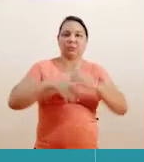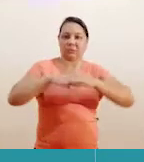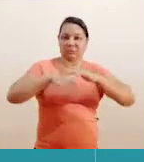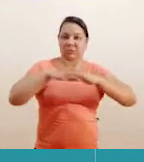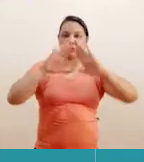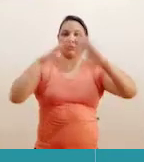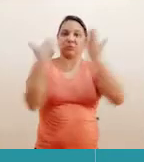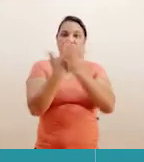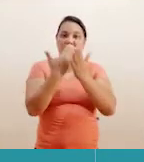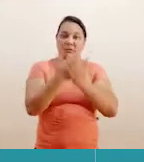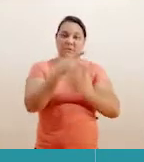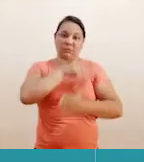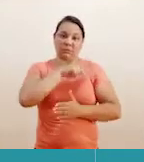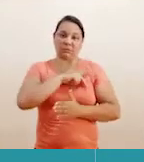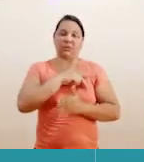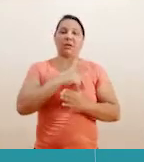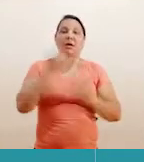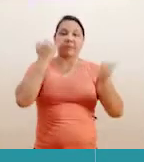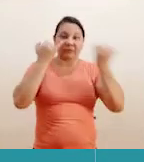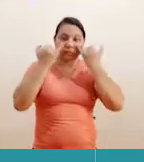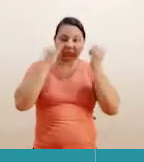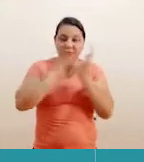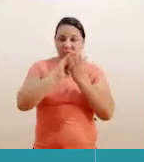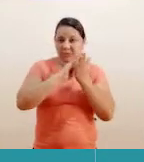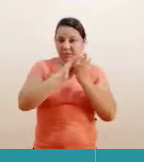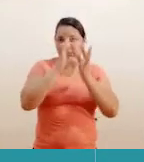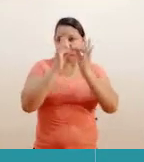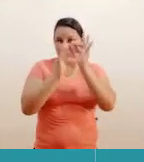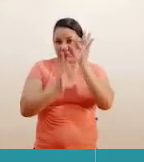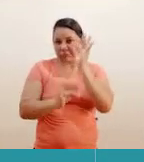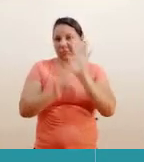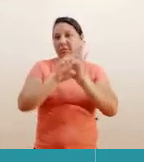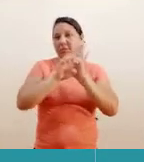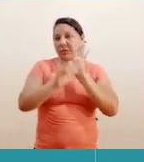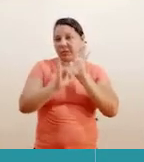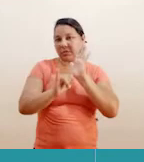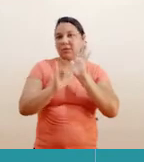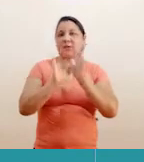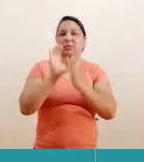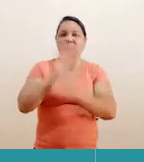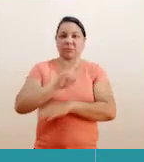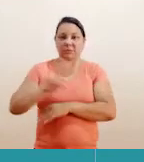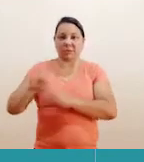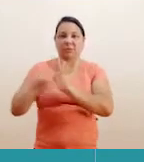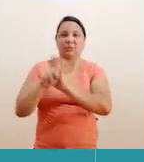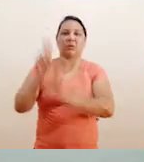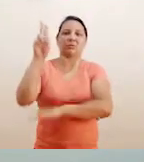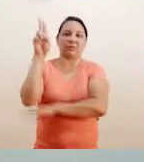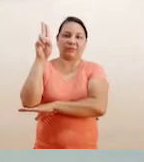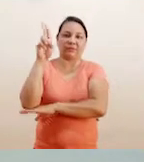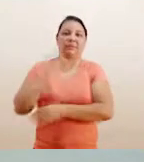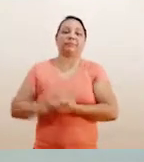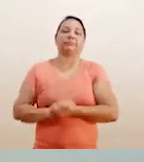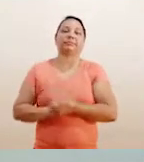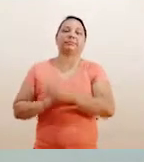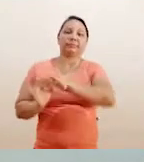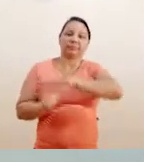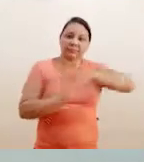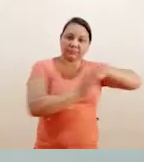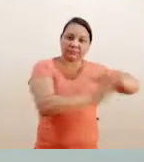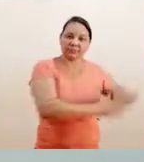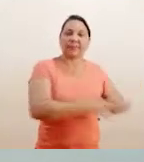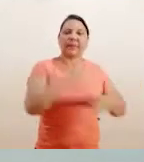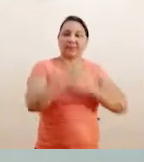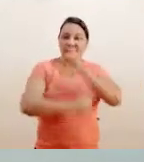com todas as informações e os pré-requisitos de inscrição, está disponível no site da Unifap. Participe! E agora, mudando de